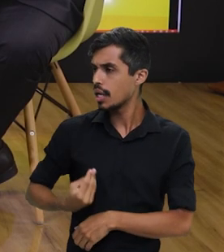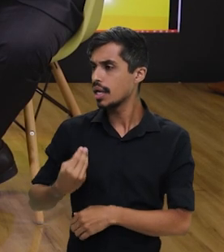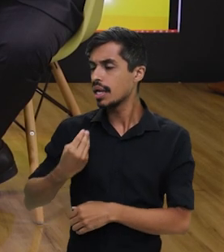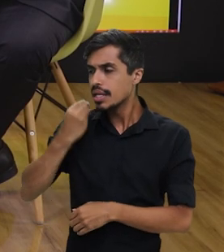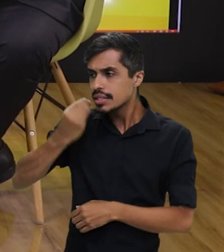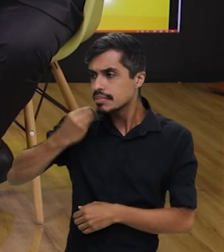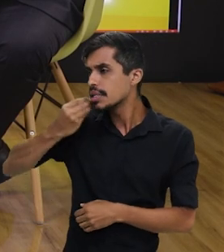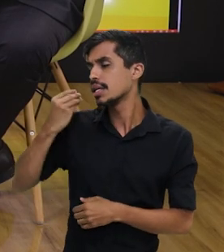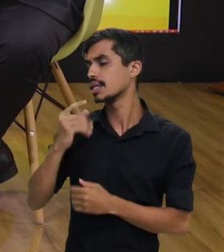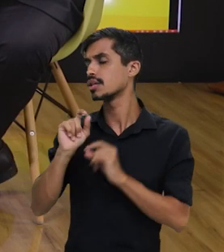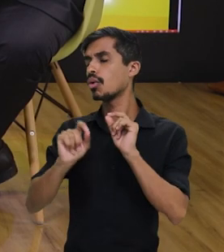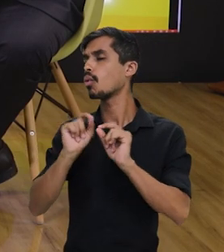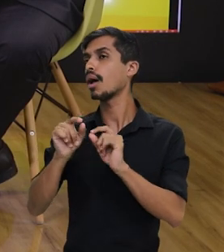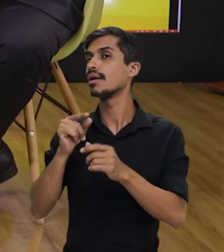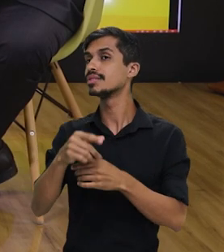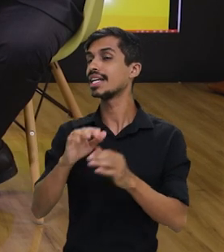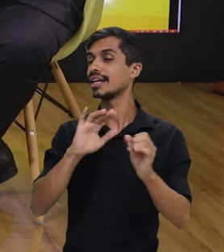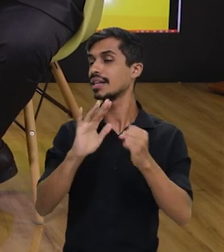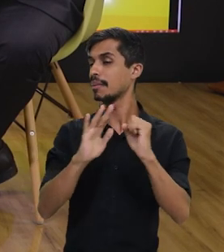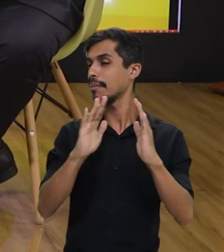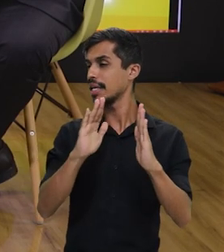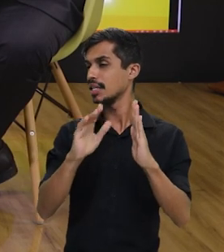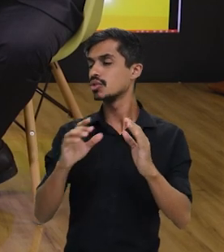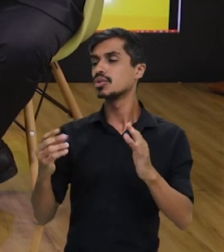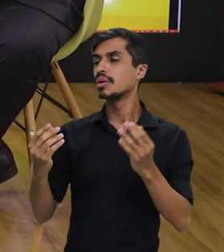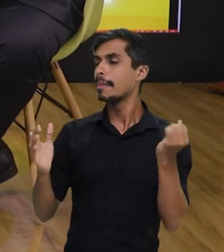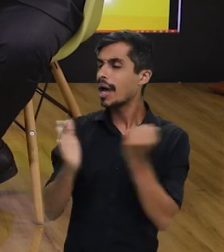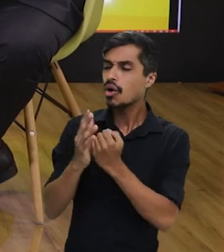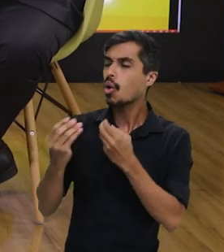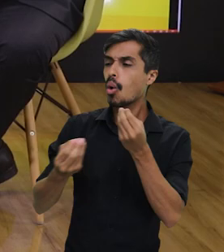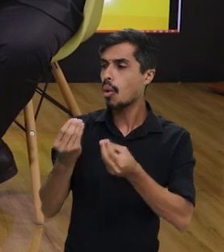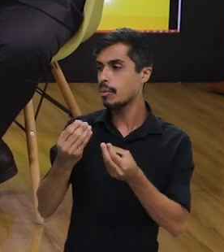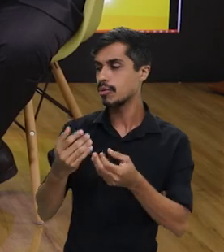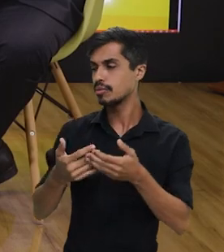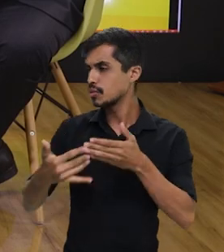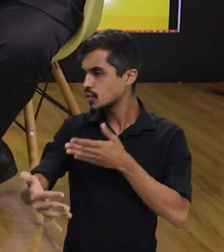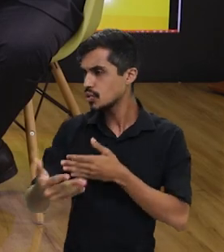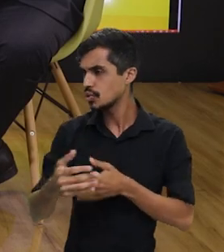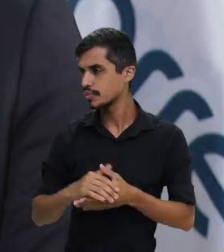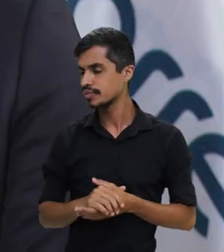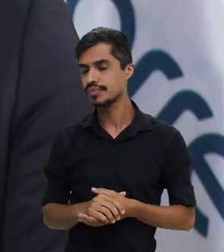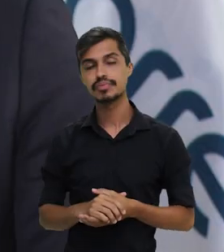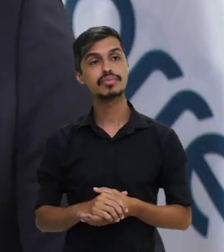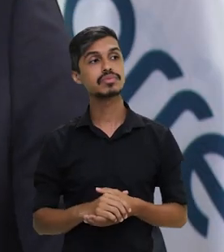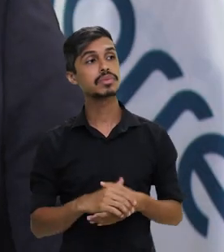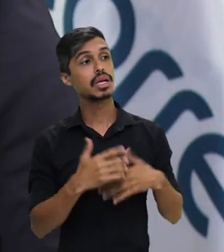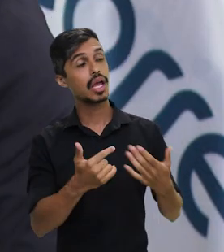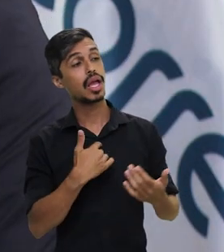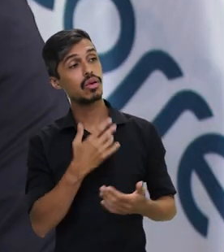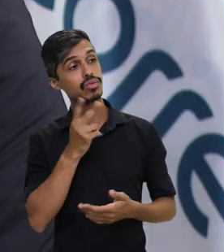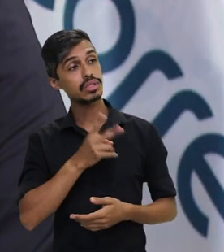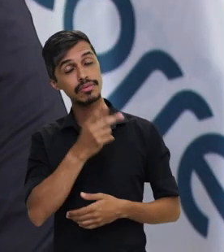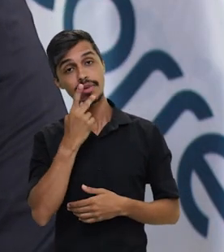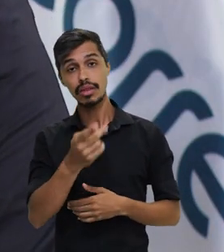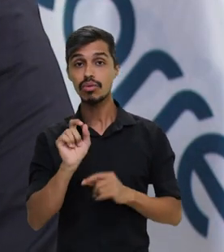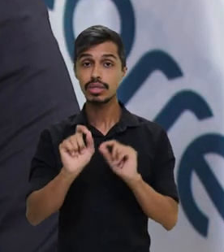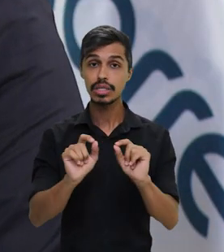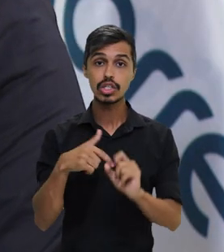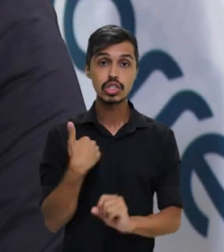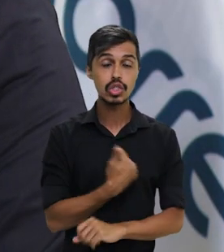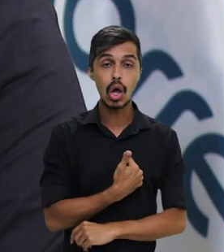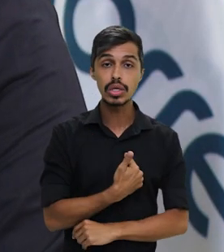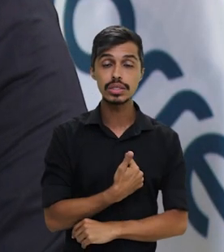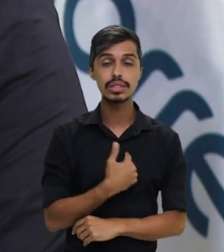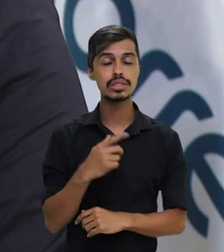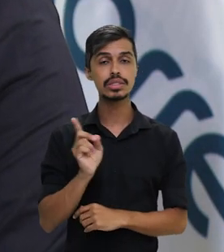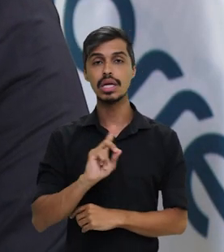foram tirados da pandemia que vão ser levados daí para frente? Eu costumo dizer, Carol, que nós não